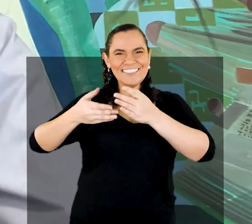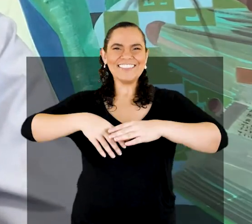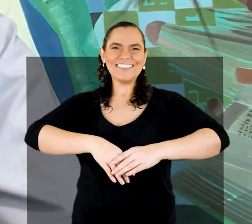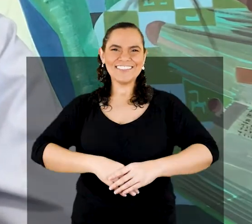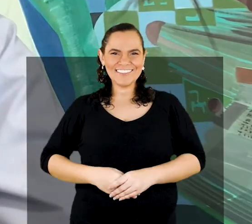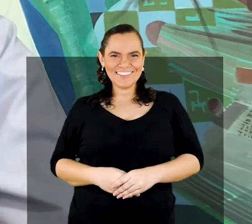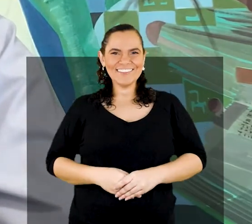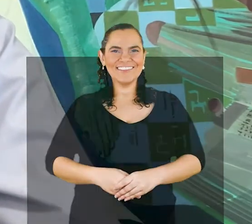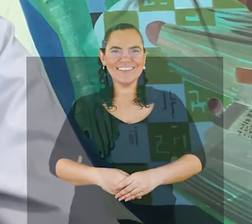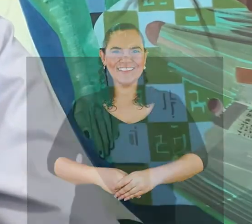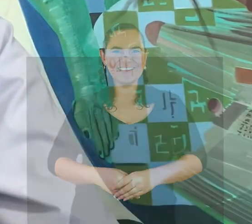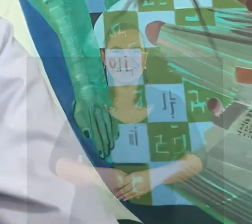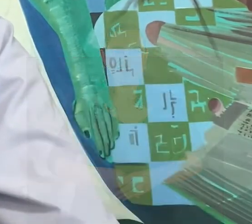Sejam bem-vindos!